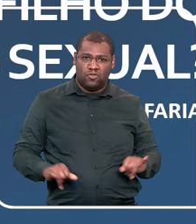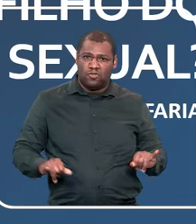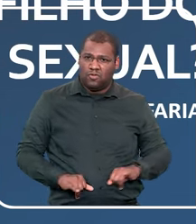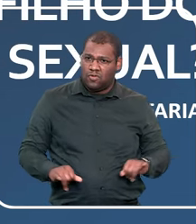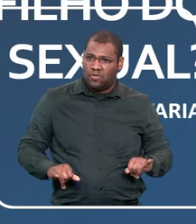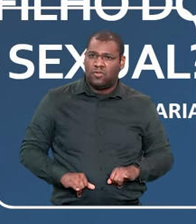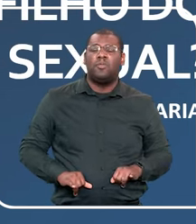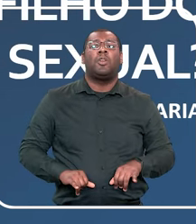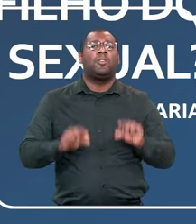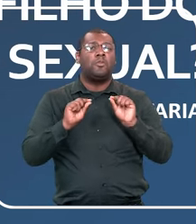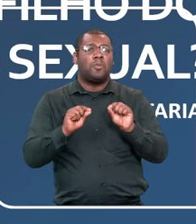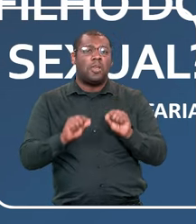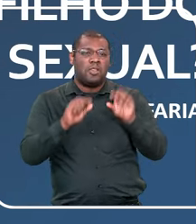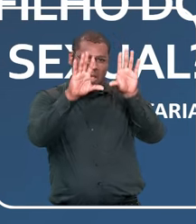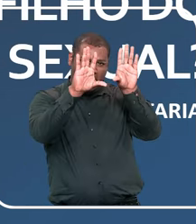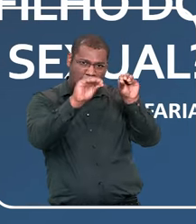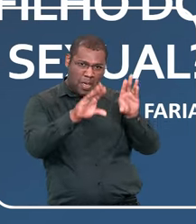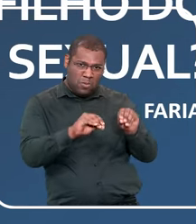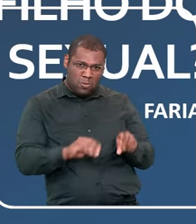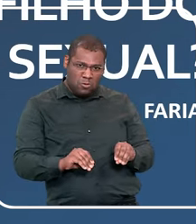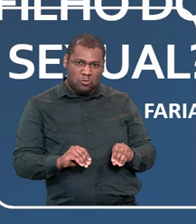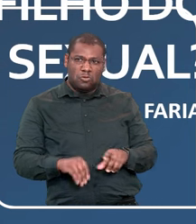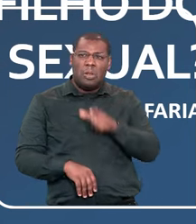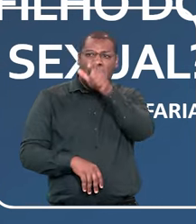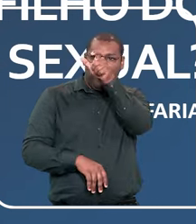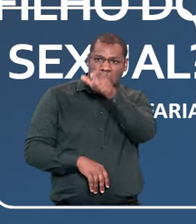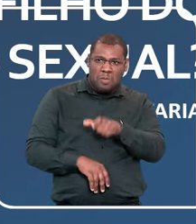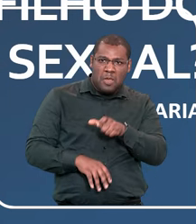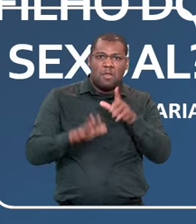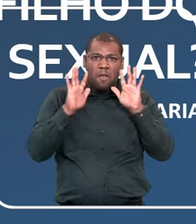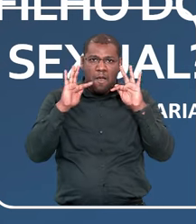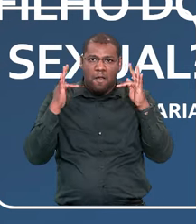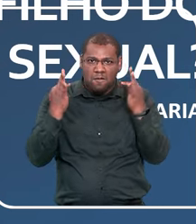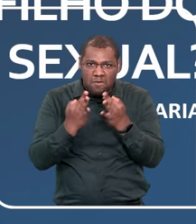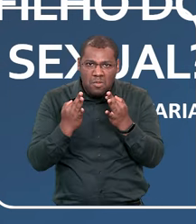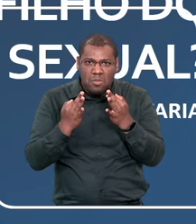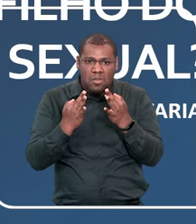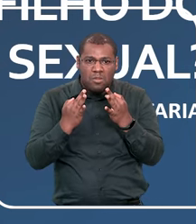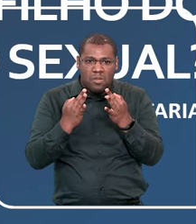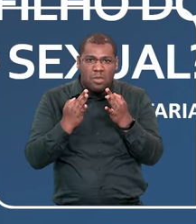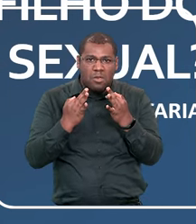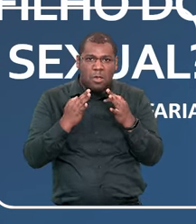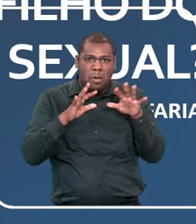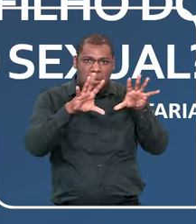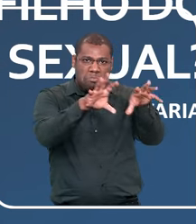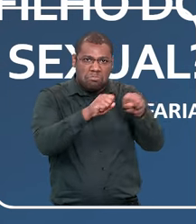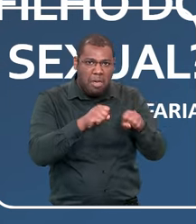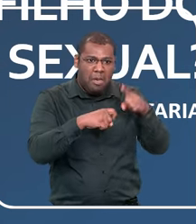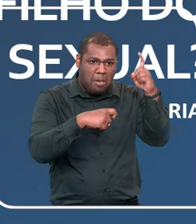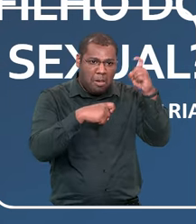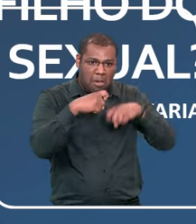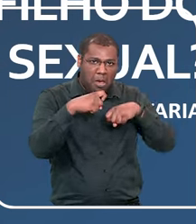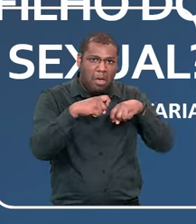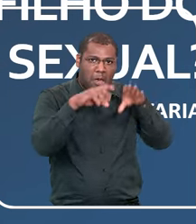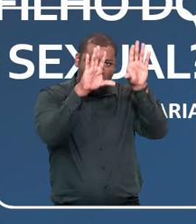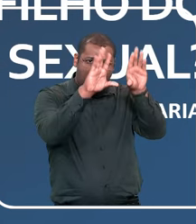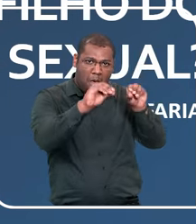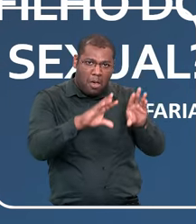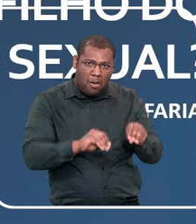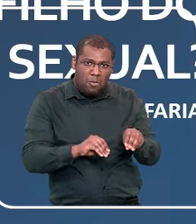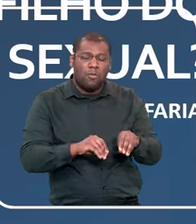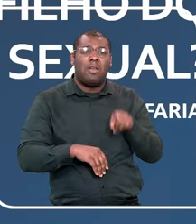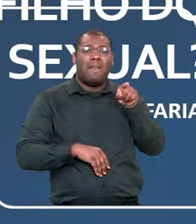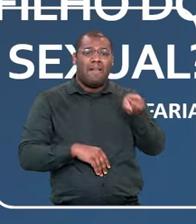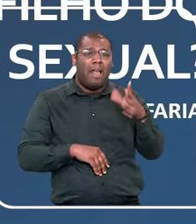de um membro da sua família, né? Pessoas que deveriam ser da confiança e da sua proteção, por muito tempo, e ela nunca